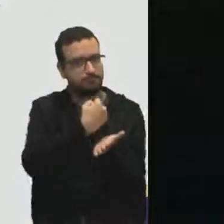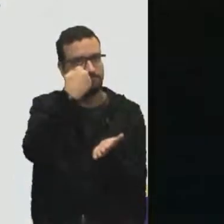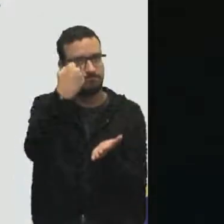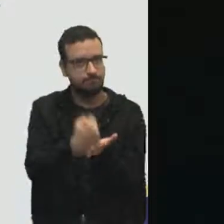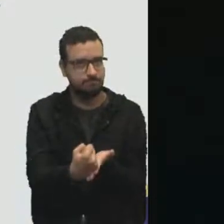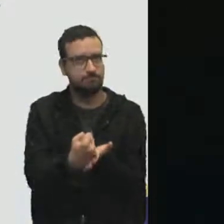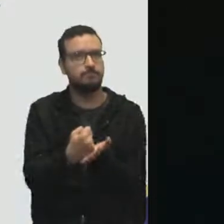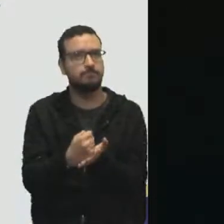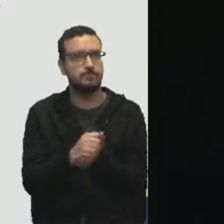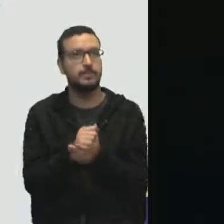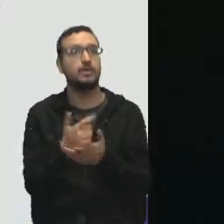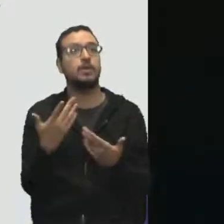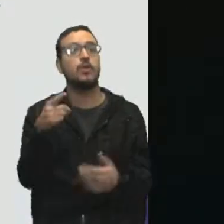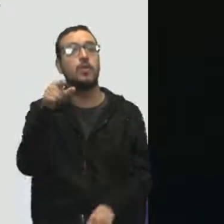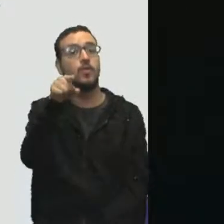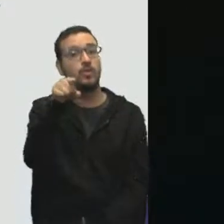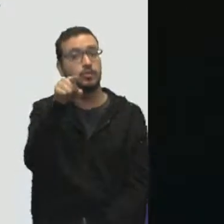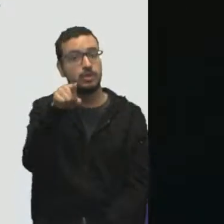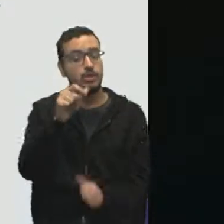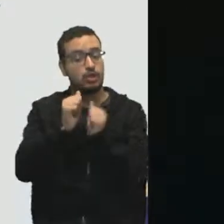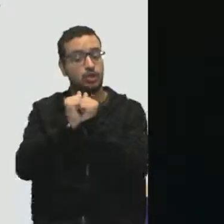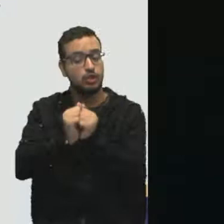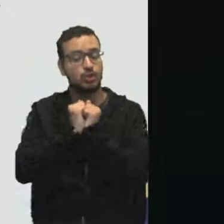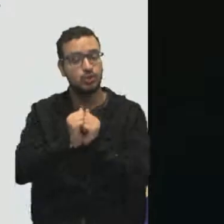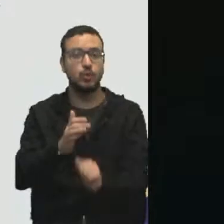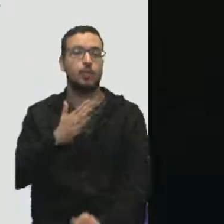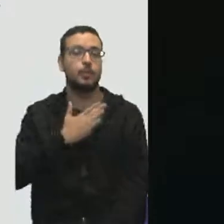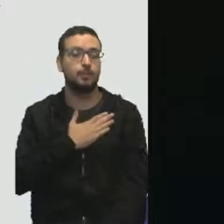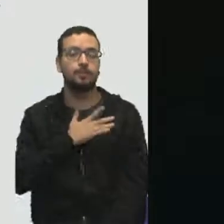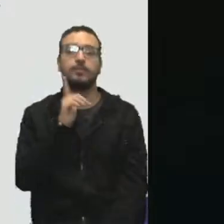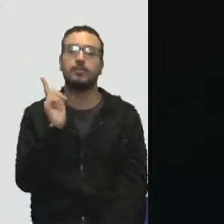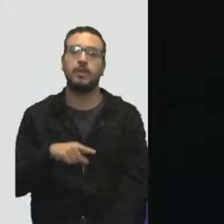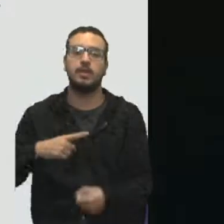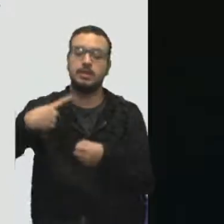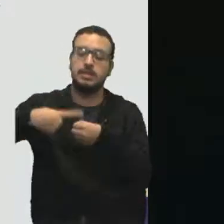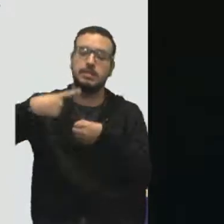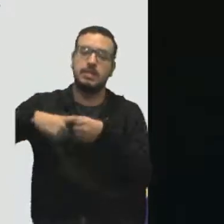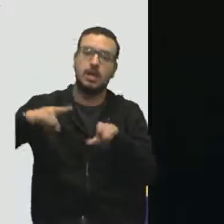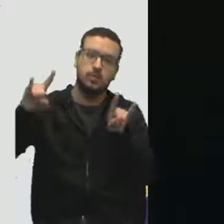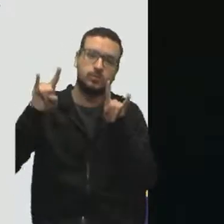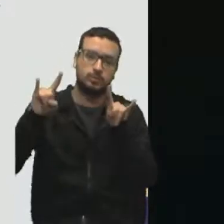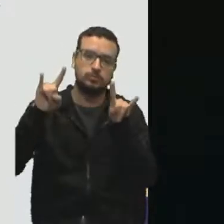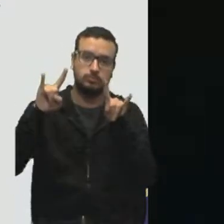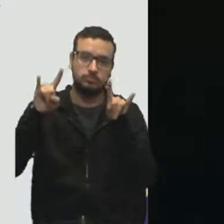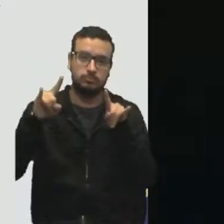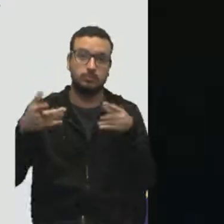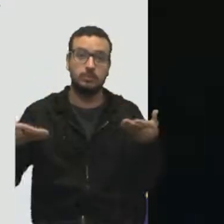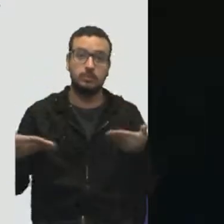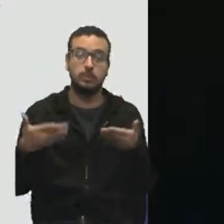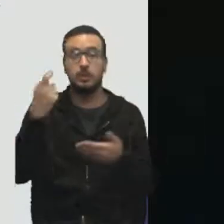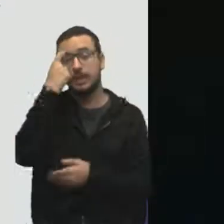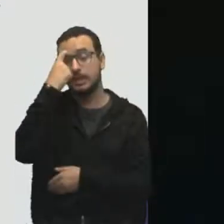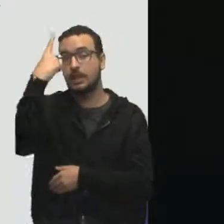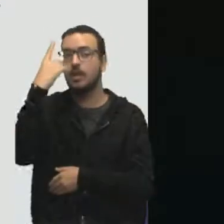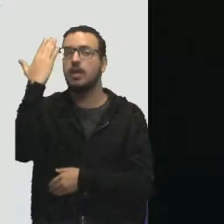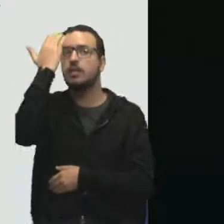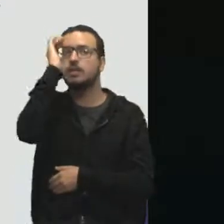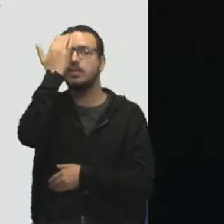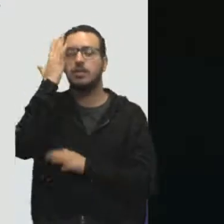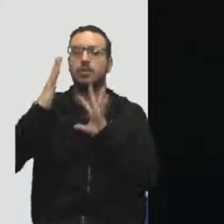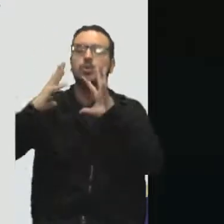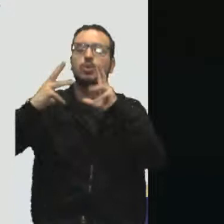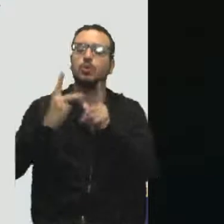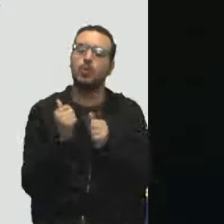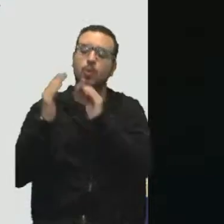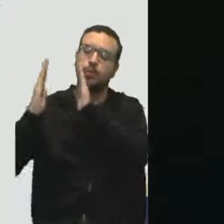você, junto comigo, está construindo a cidade do Roque e hoje a ideia é compreender todas as etapas de um projeto,